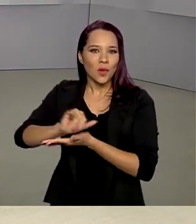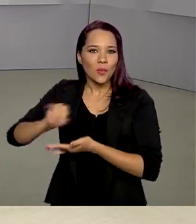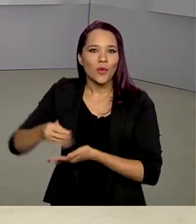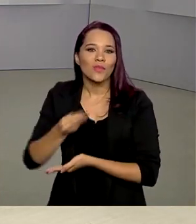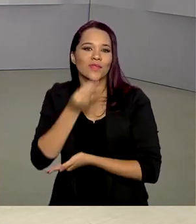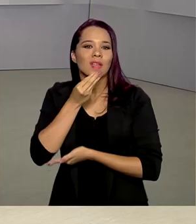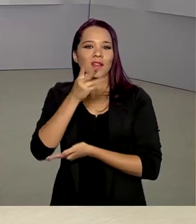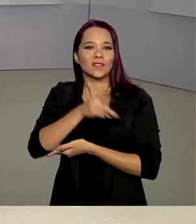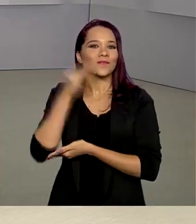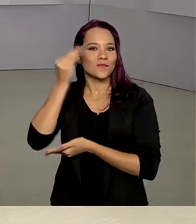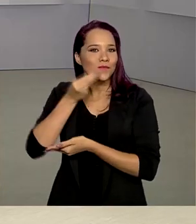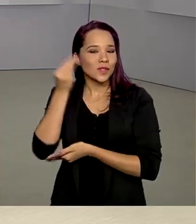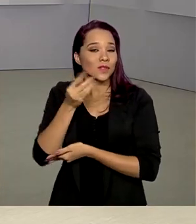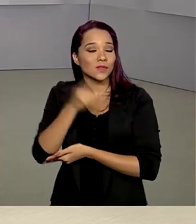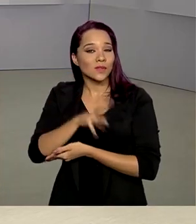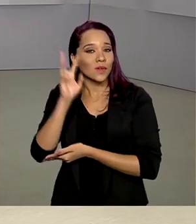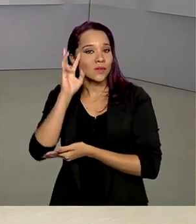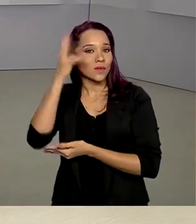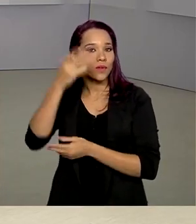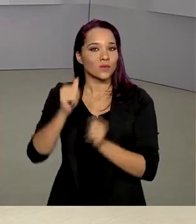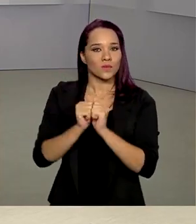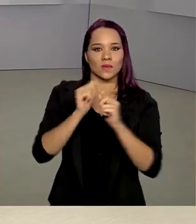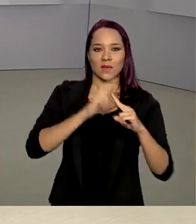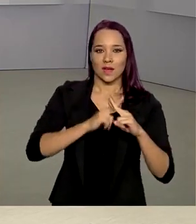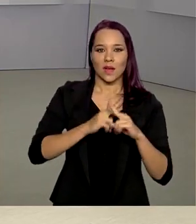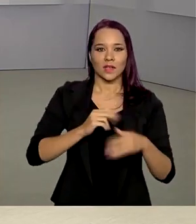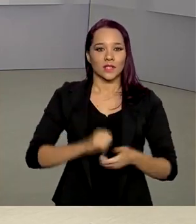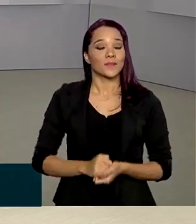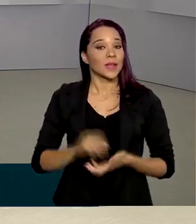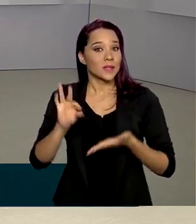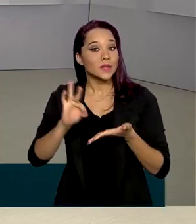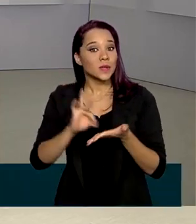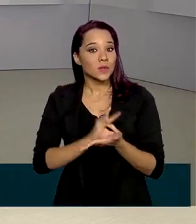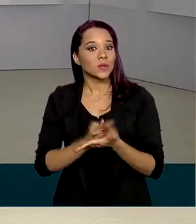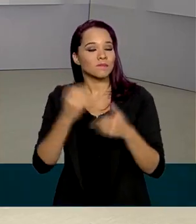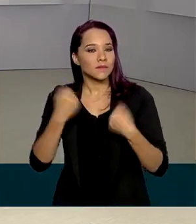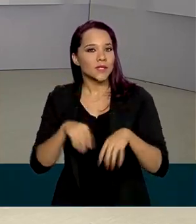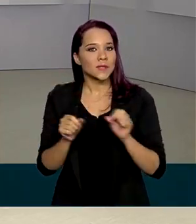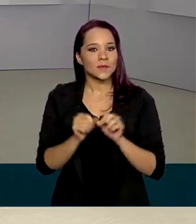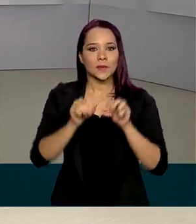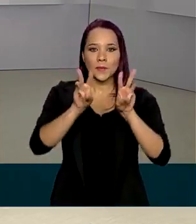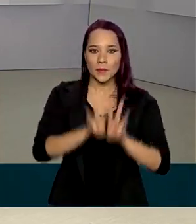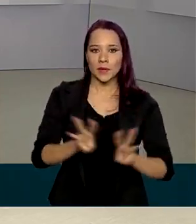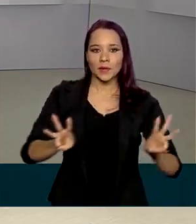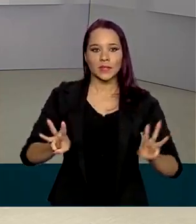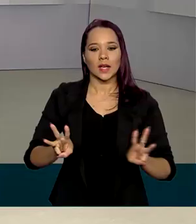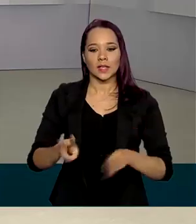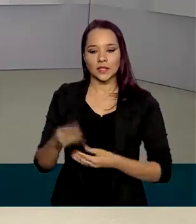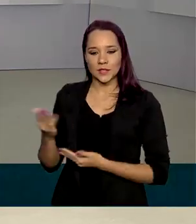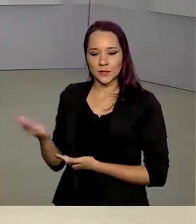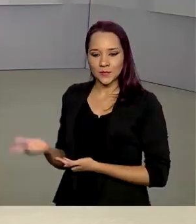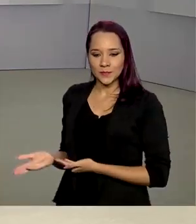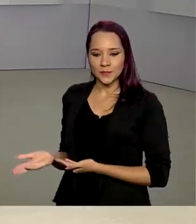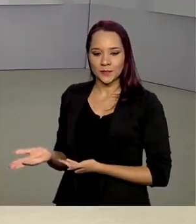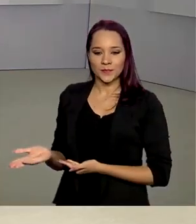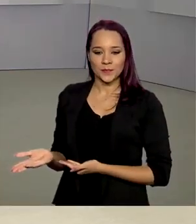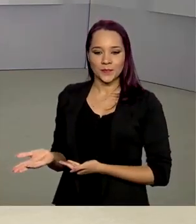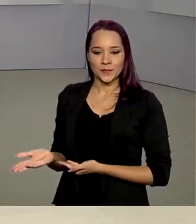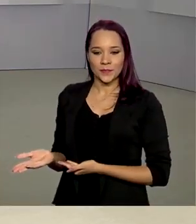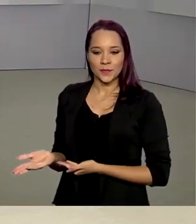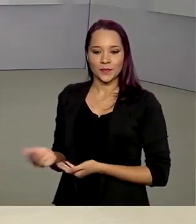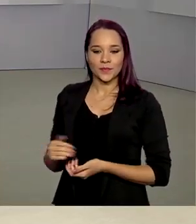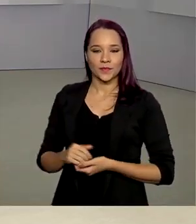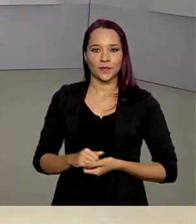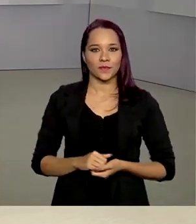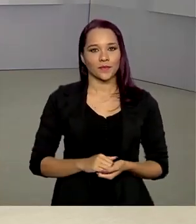experimentação de suas soluções com a Caixa. As inscrições devem ser feitas pelo site caixalab.com